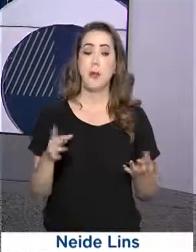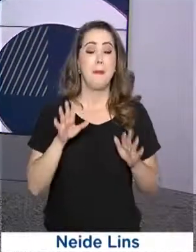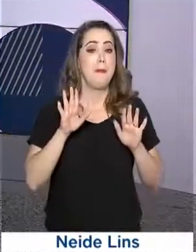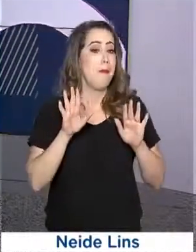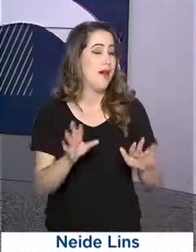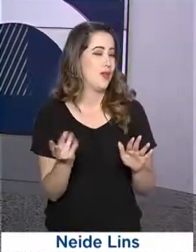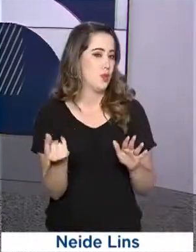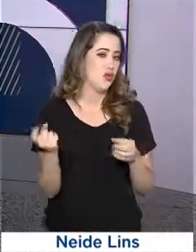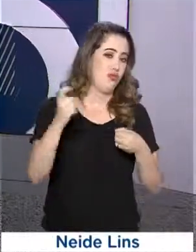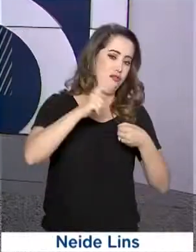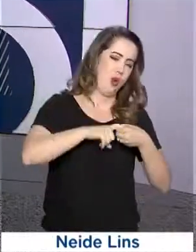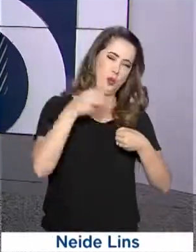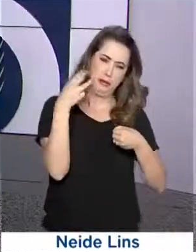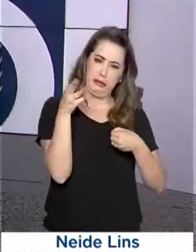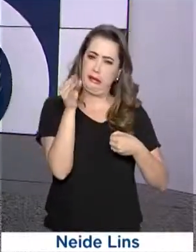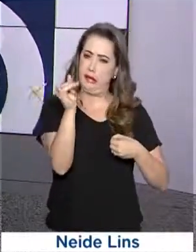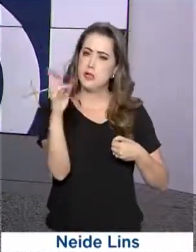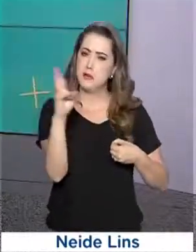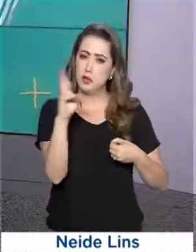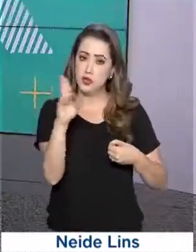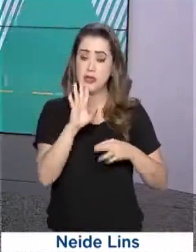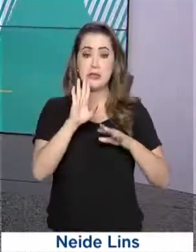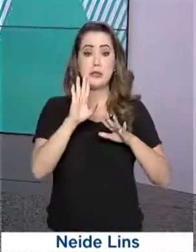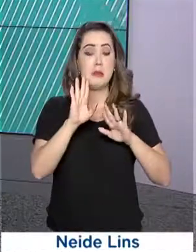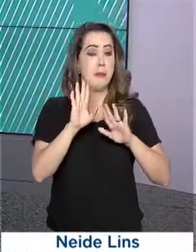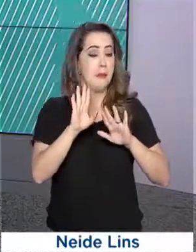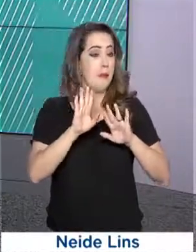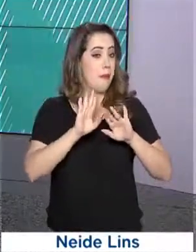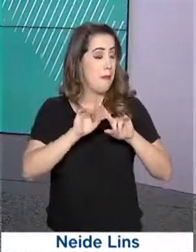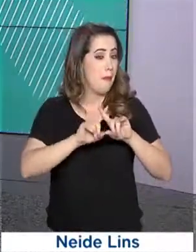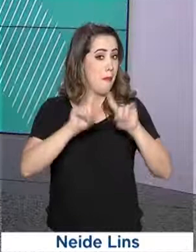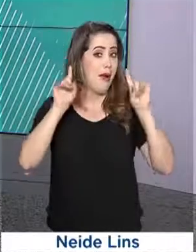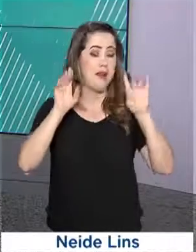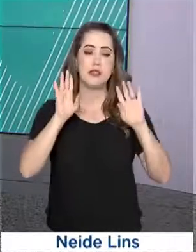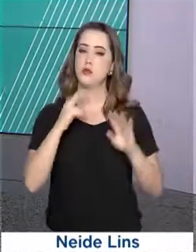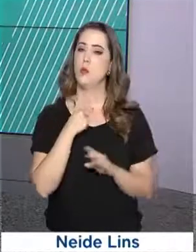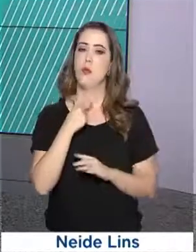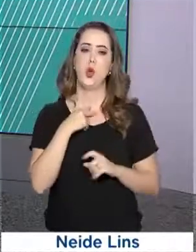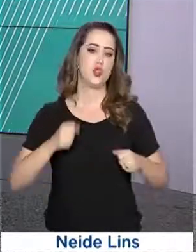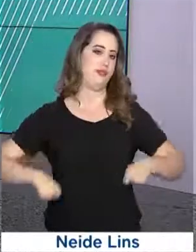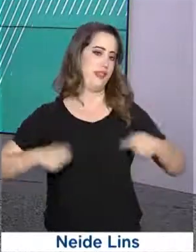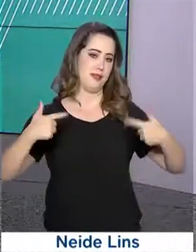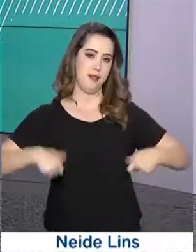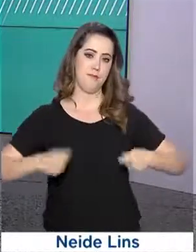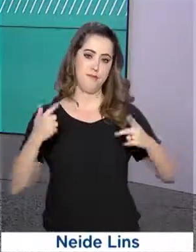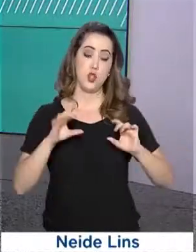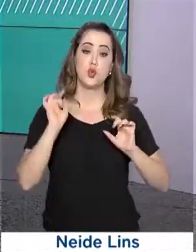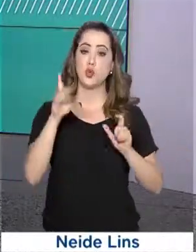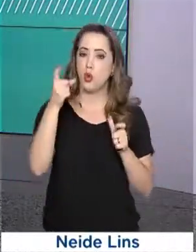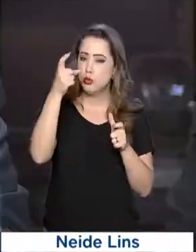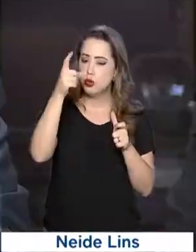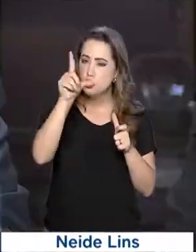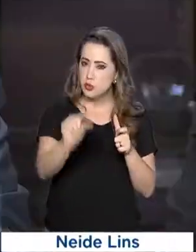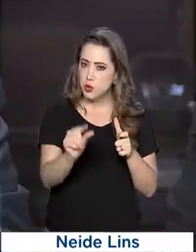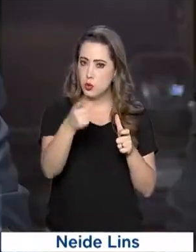usado como receita para outros tipos de gastos. Ele vai servir para reduzir a dívida pública brasileira.